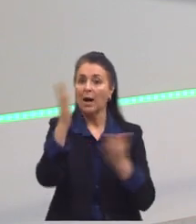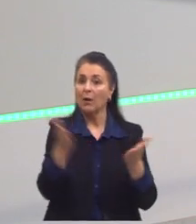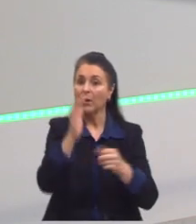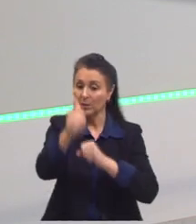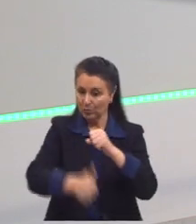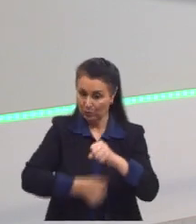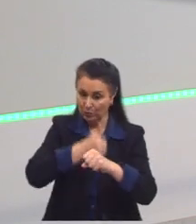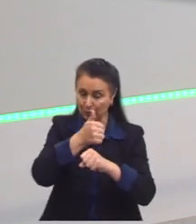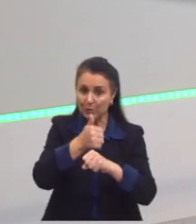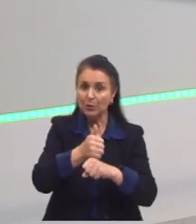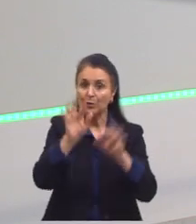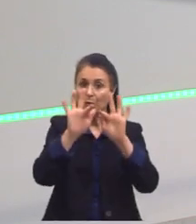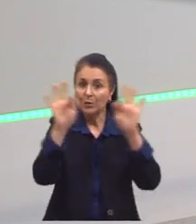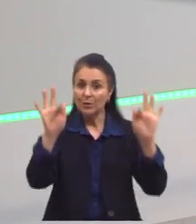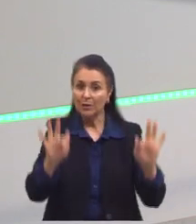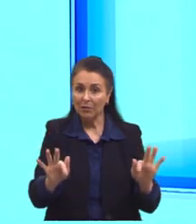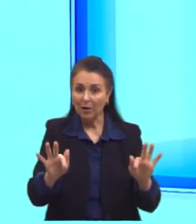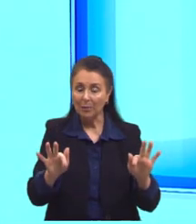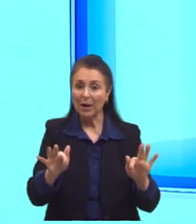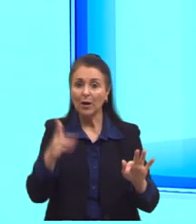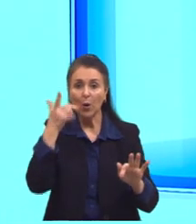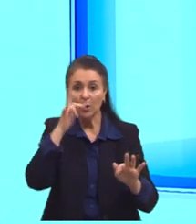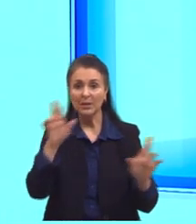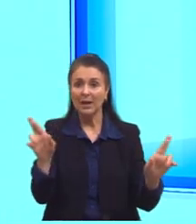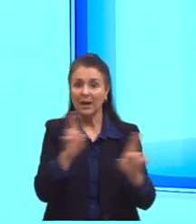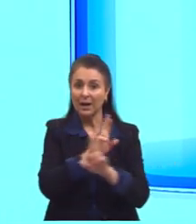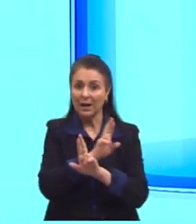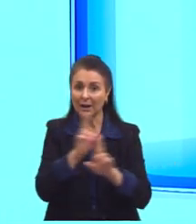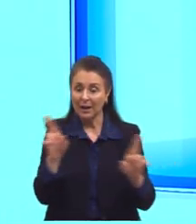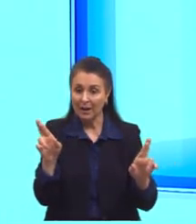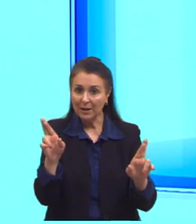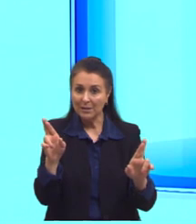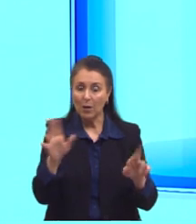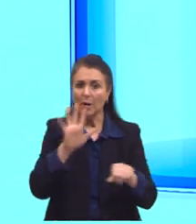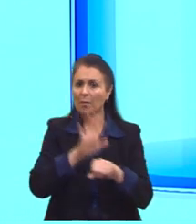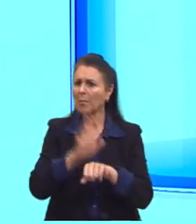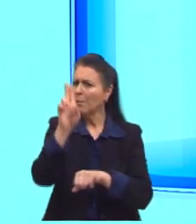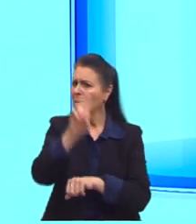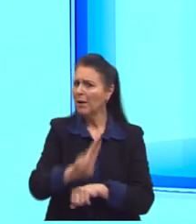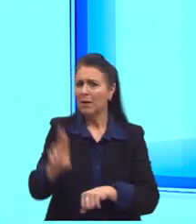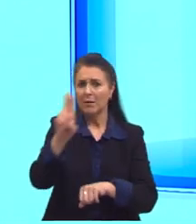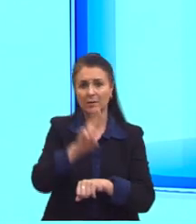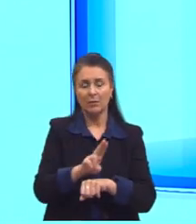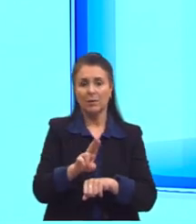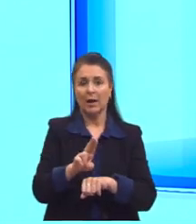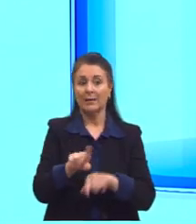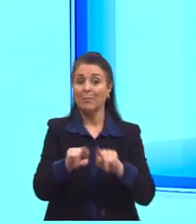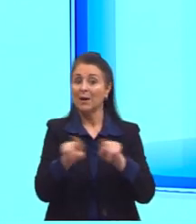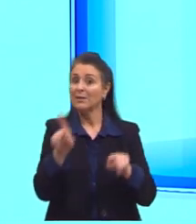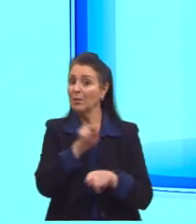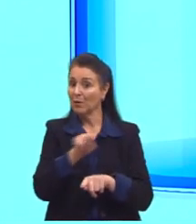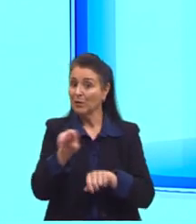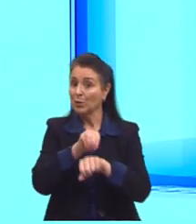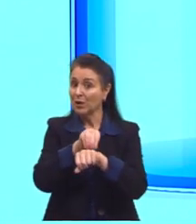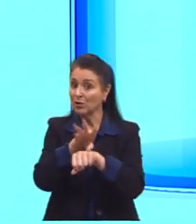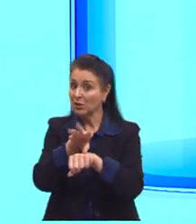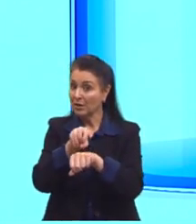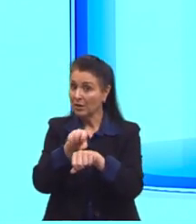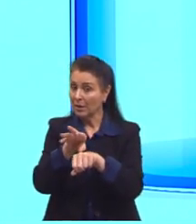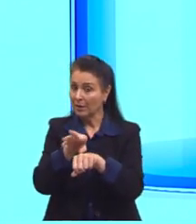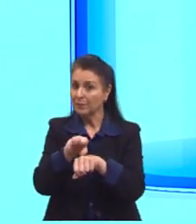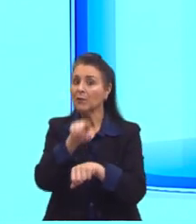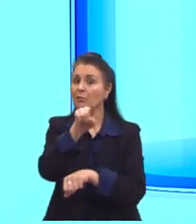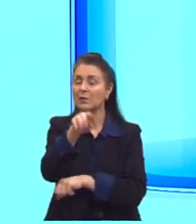de cima a gente fica então com essa relação aqui final que geralmente é a mais usada mas eu recomendo sempre, pessoal, vocês